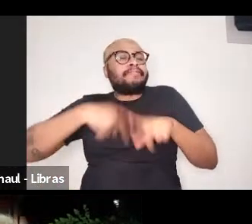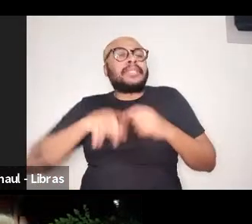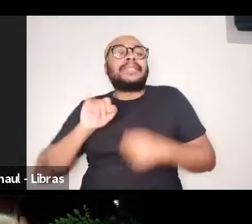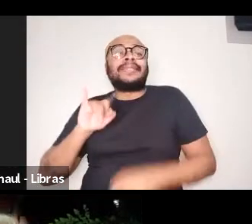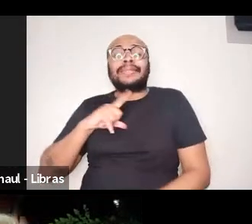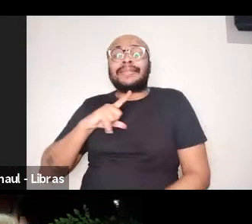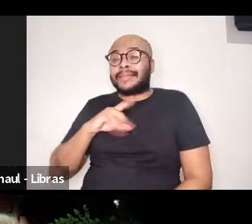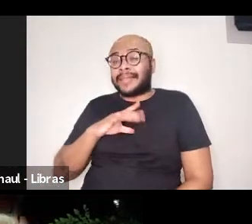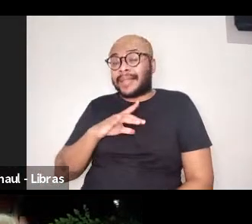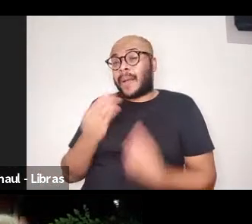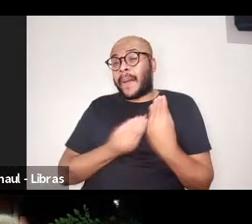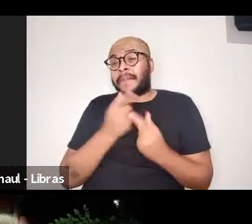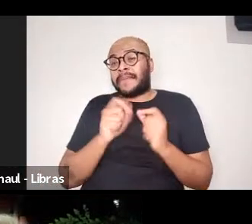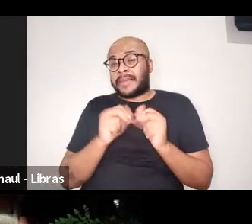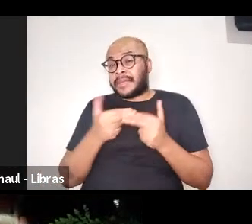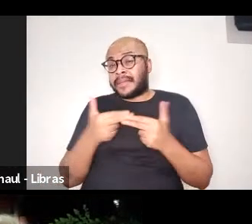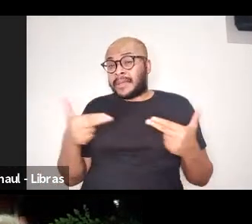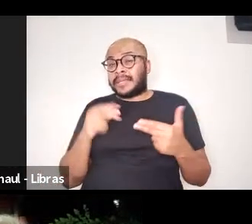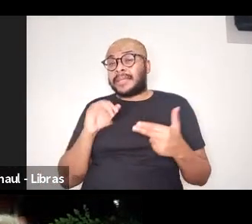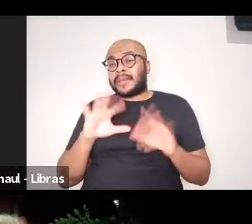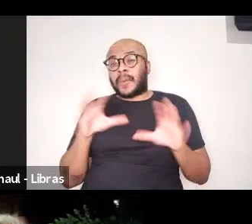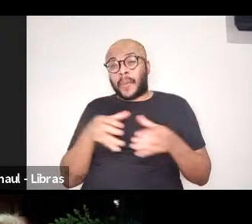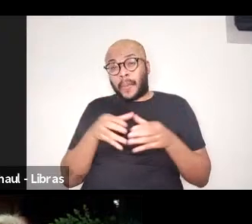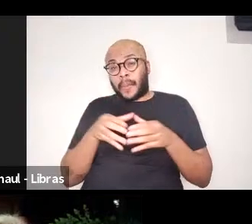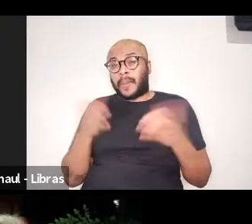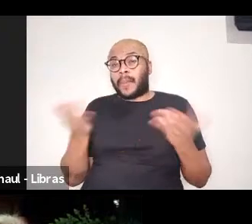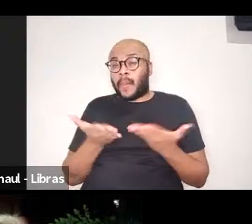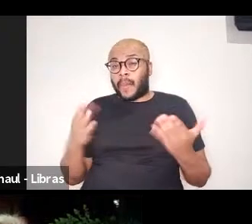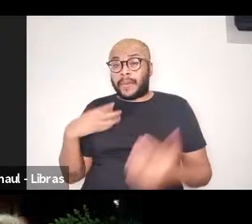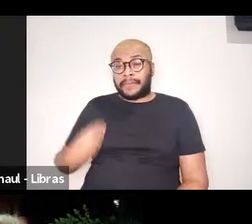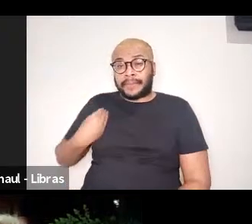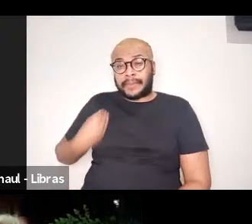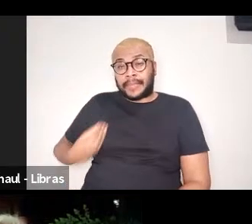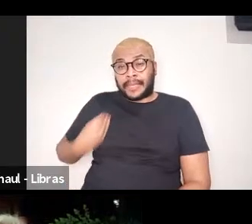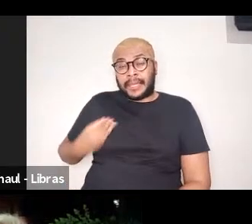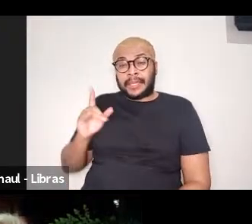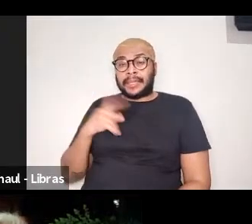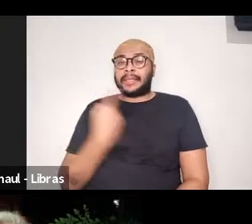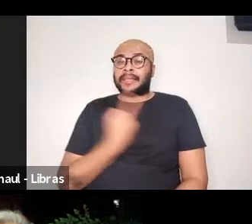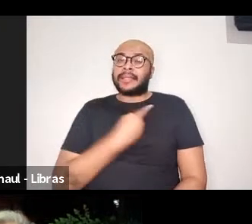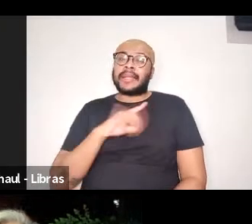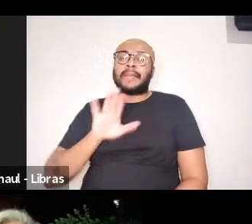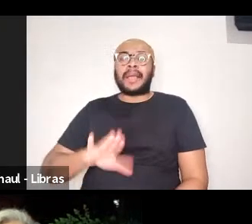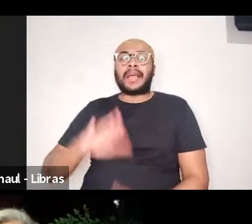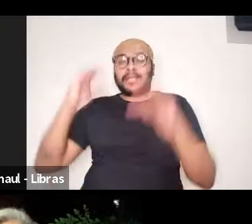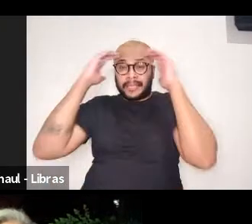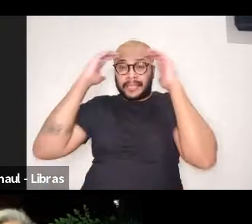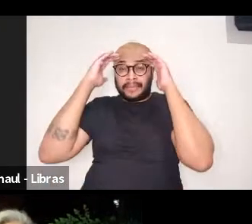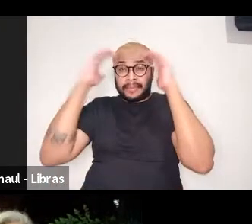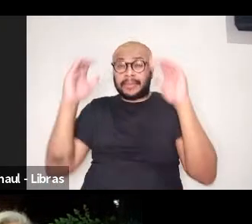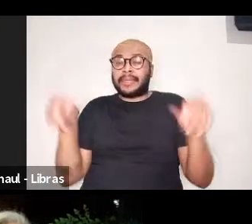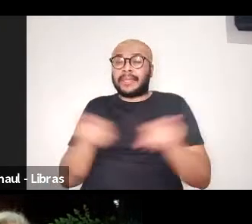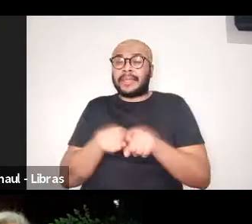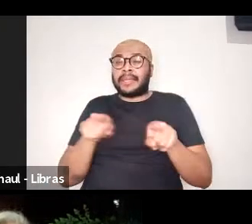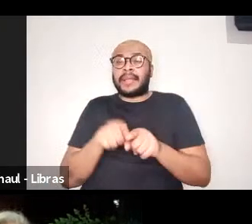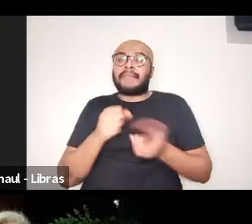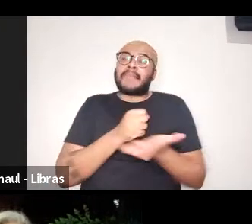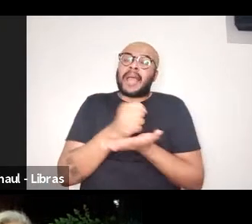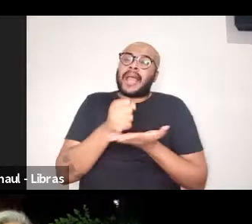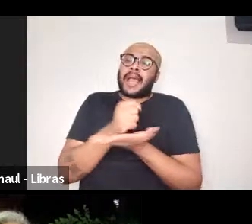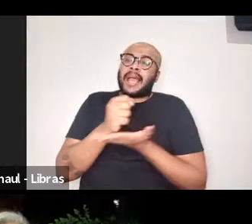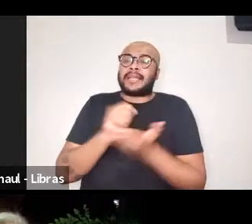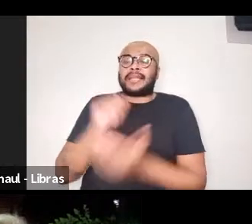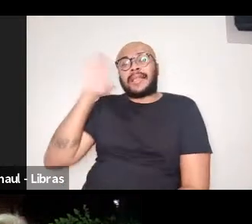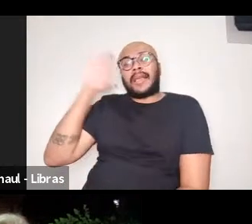circunstanciando no conjunto atual, na situação atual, mas respeitando a base teórica